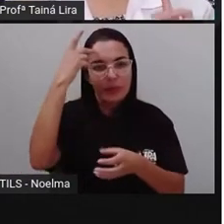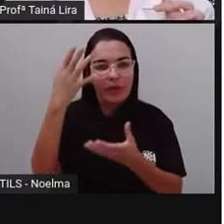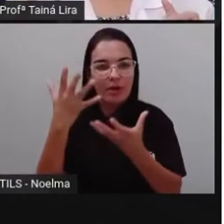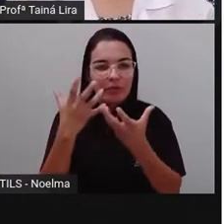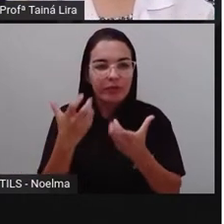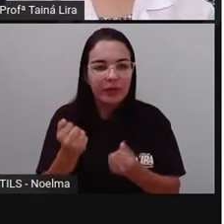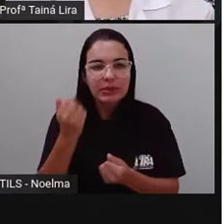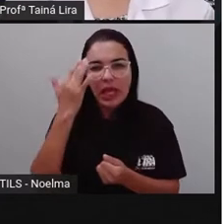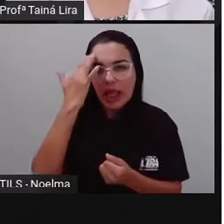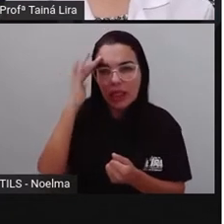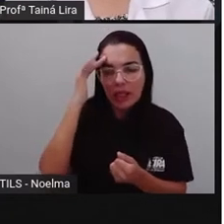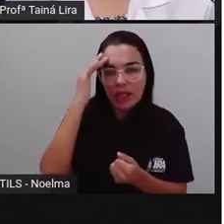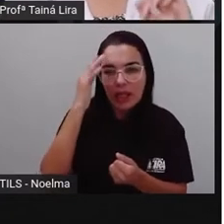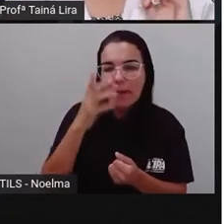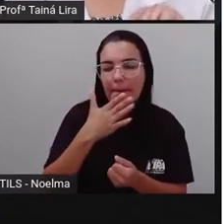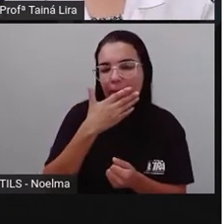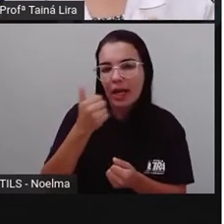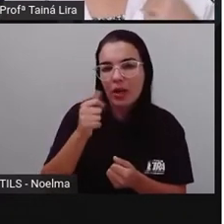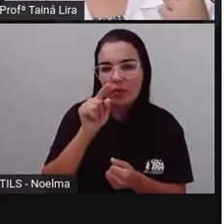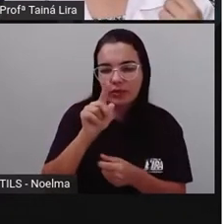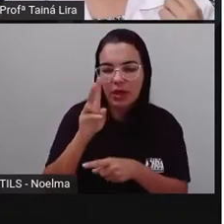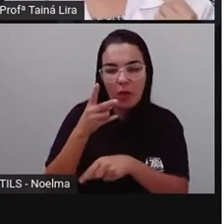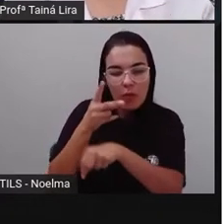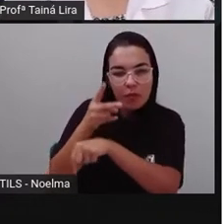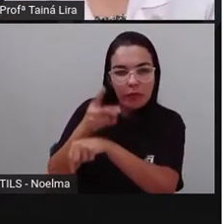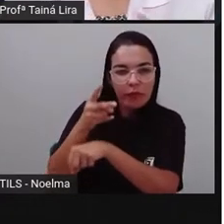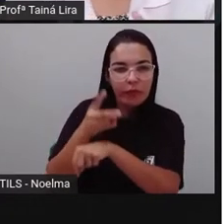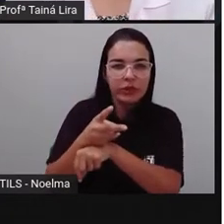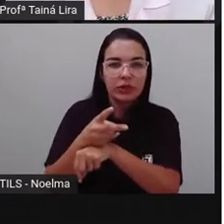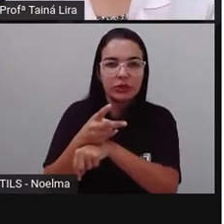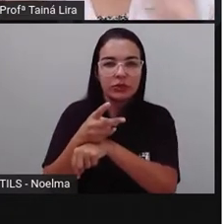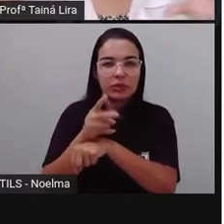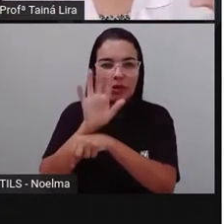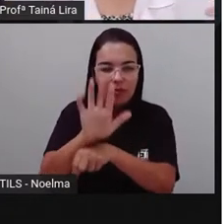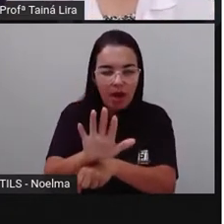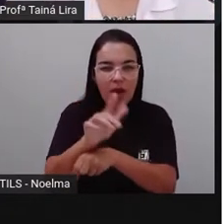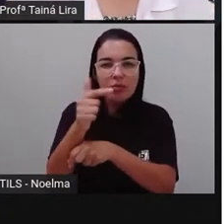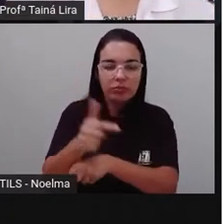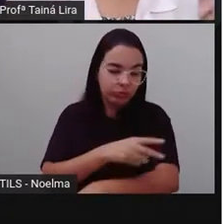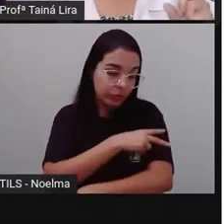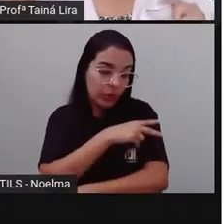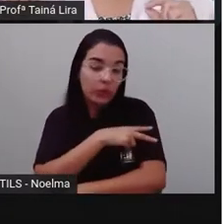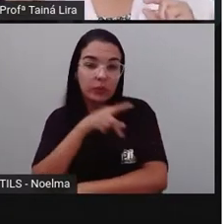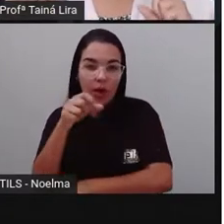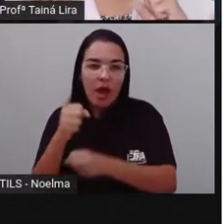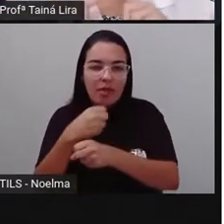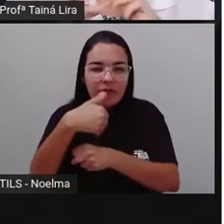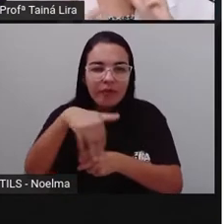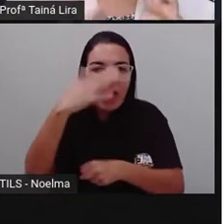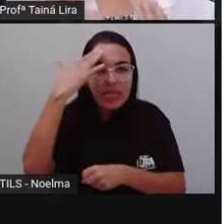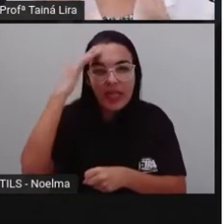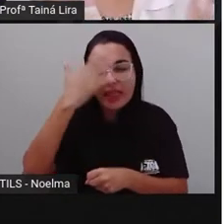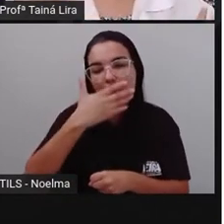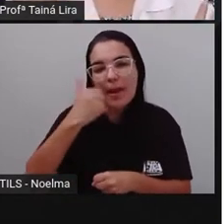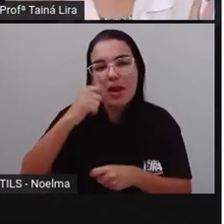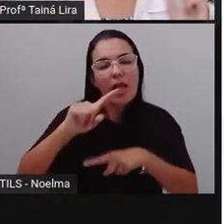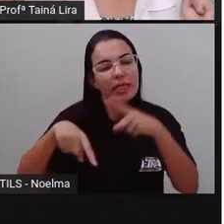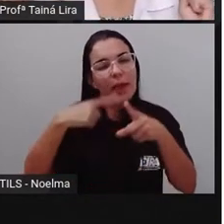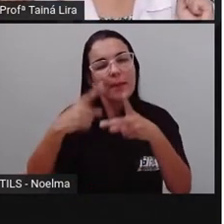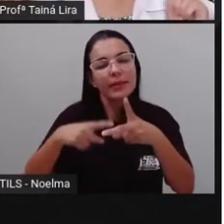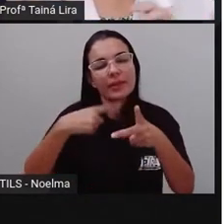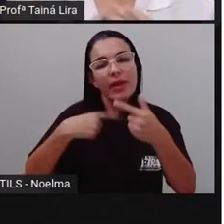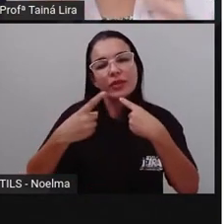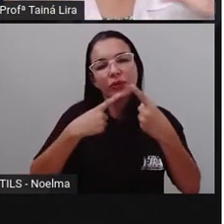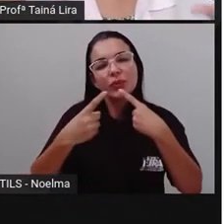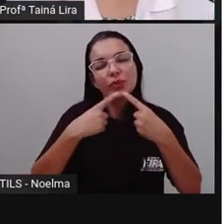lá, a prova é agora, né? Passar um vídeo onde o segundo ano vai entender melhor o que a Pró está falando e depois a gente vai discutir, tá